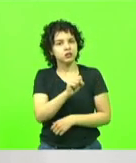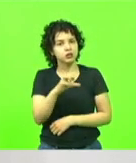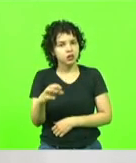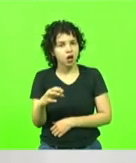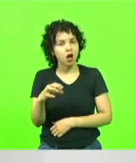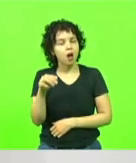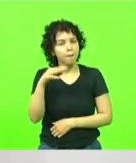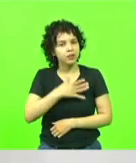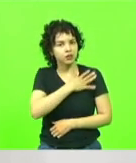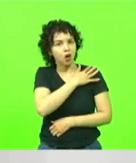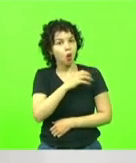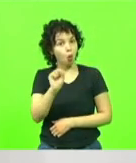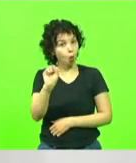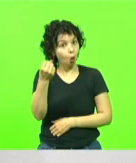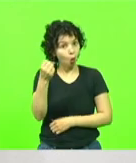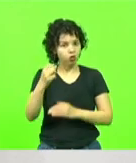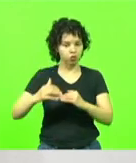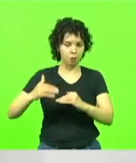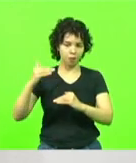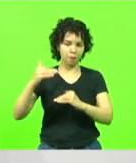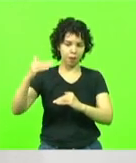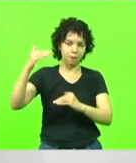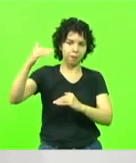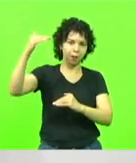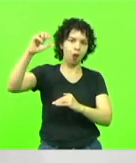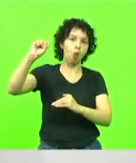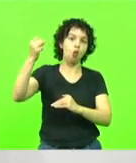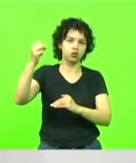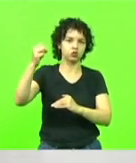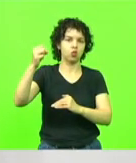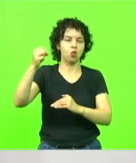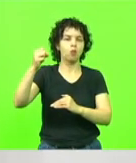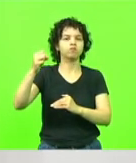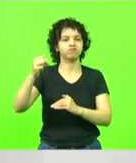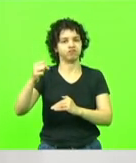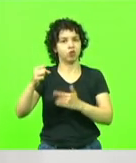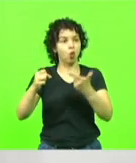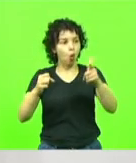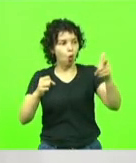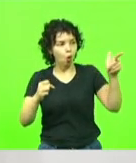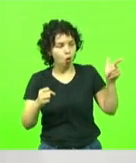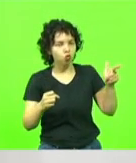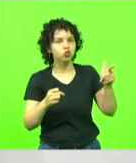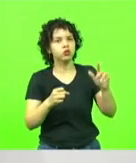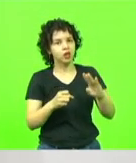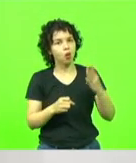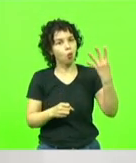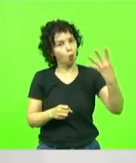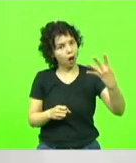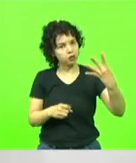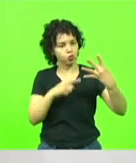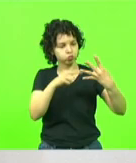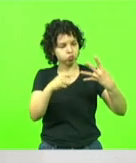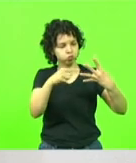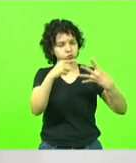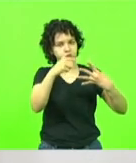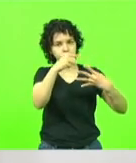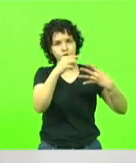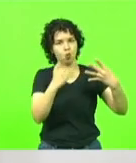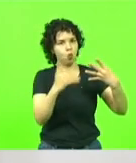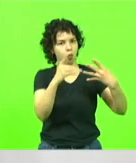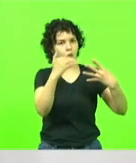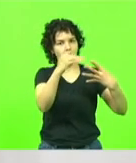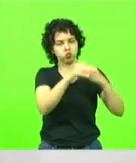na carreira de seus gestores. As demais carreiras da segurança pública, eles têm apenas quatro níveis. Em Santa Catarina, após